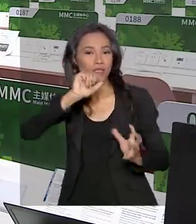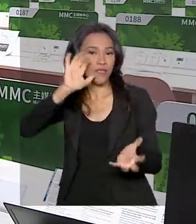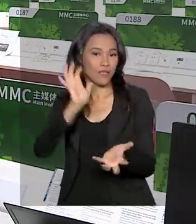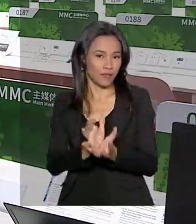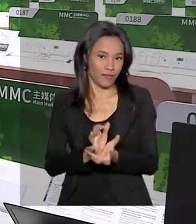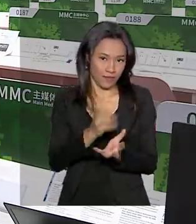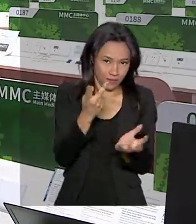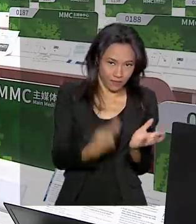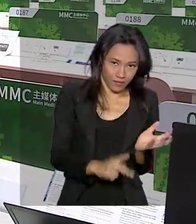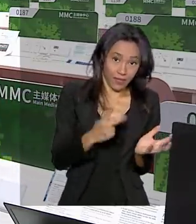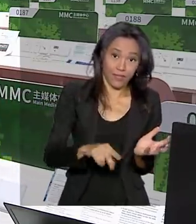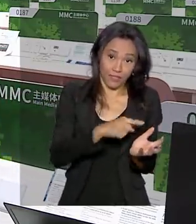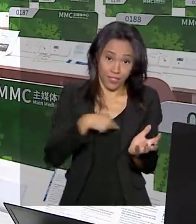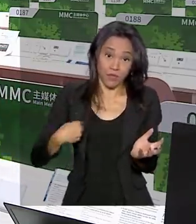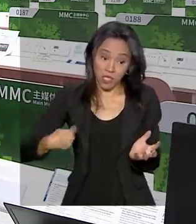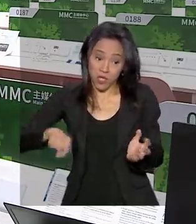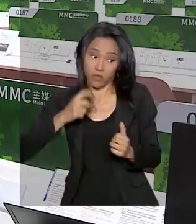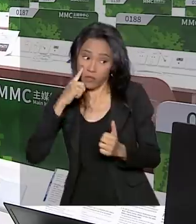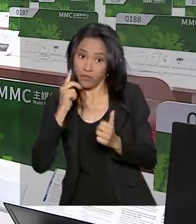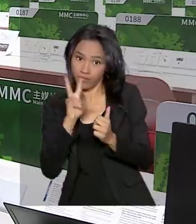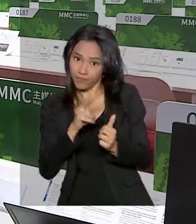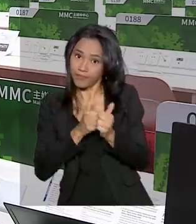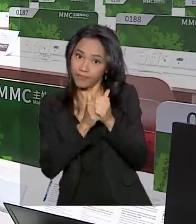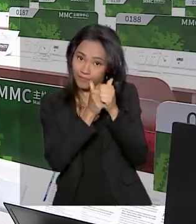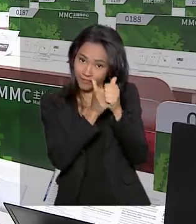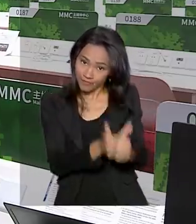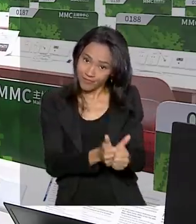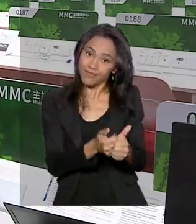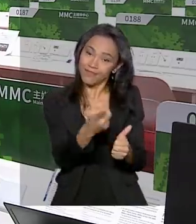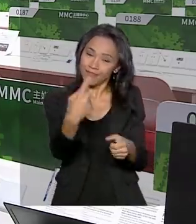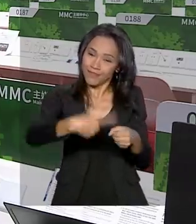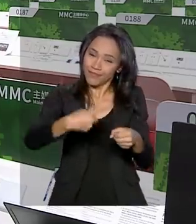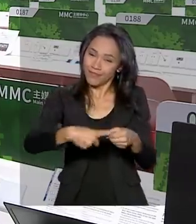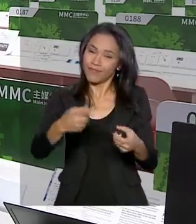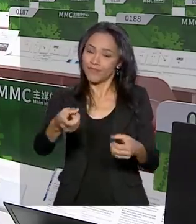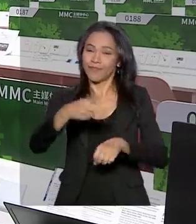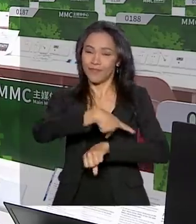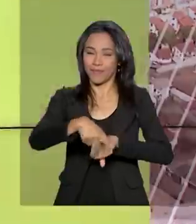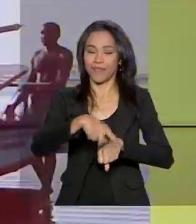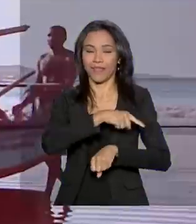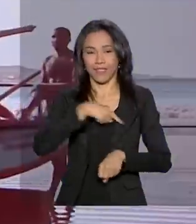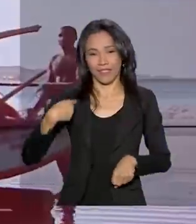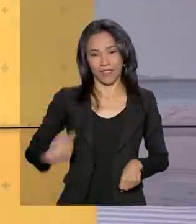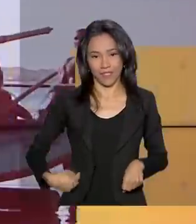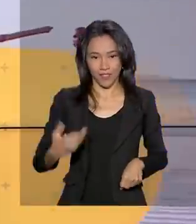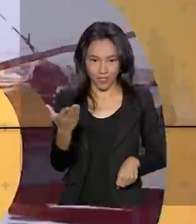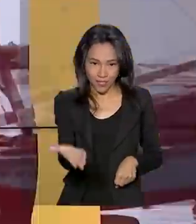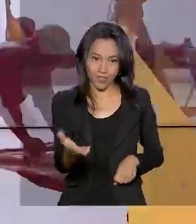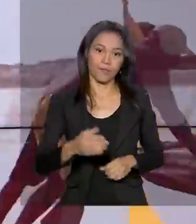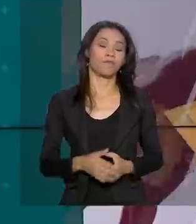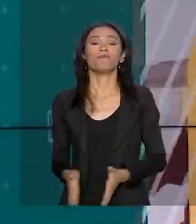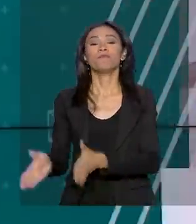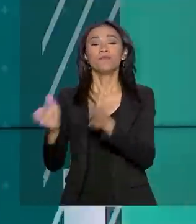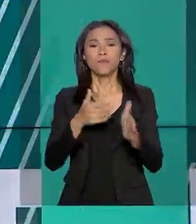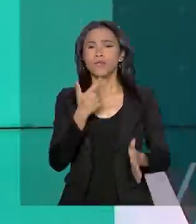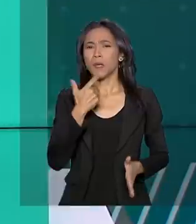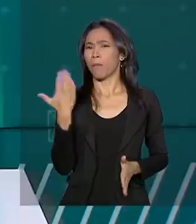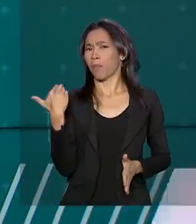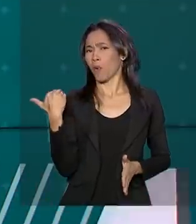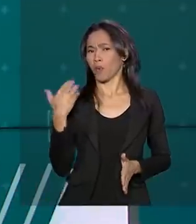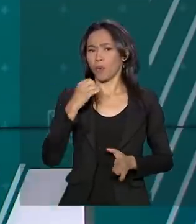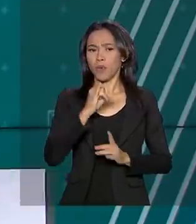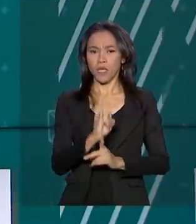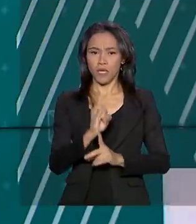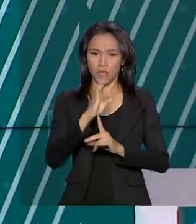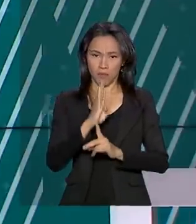casa. E a gente vai acompanhar. De Wuhan na China, Igor Santos. Olha, o IBGE divulgou agora há pouco